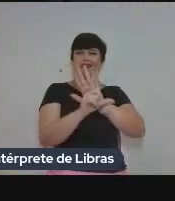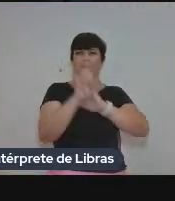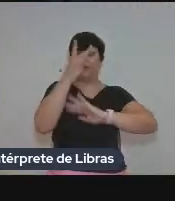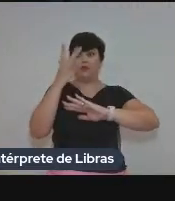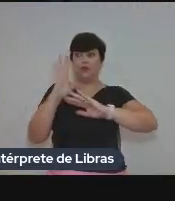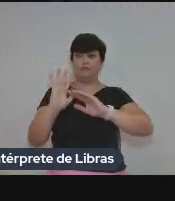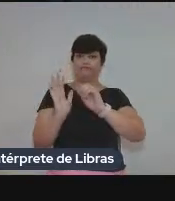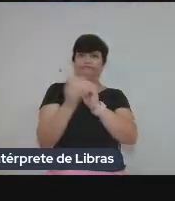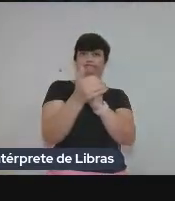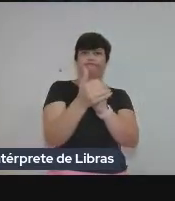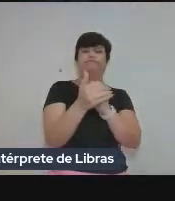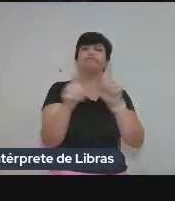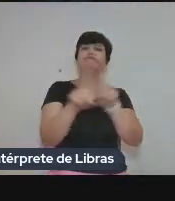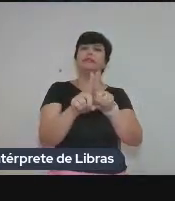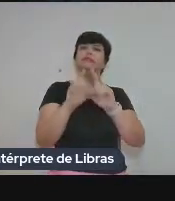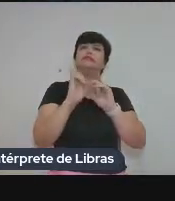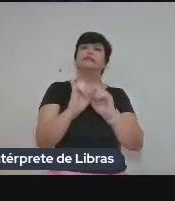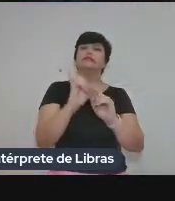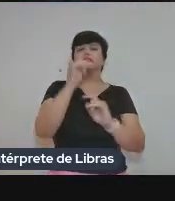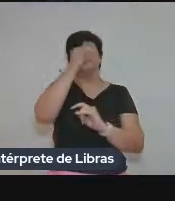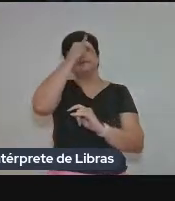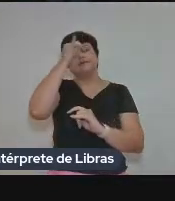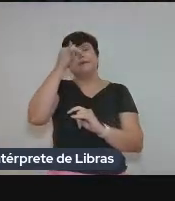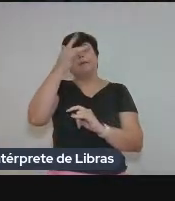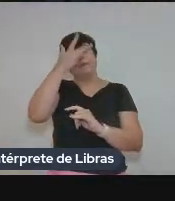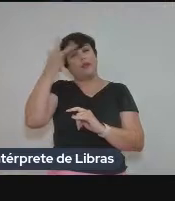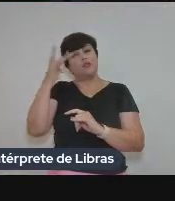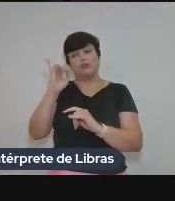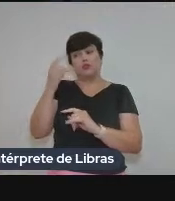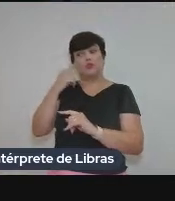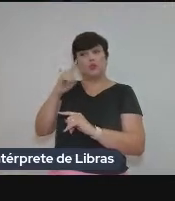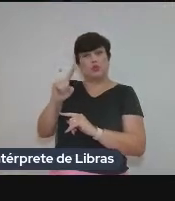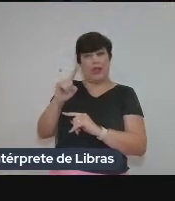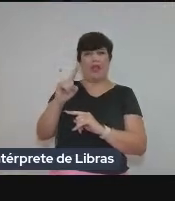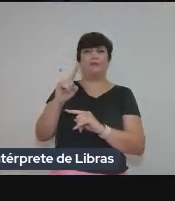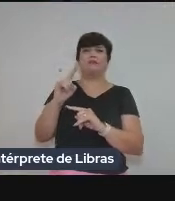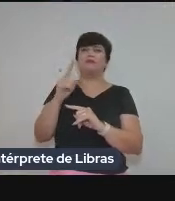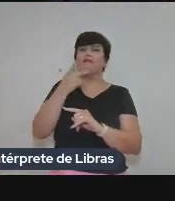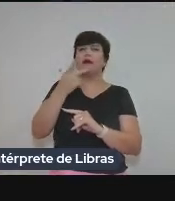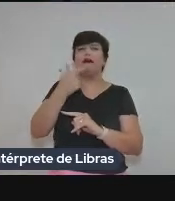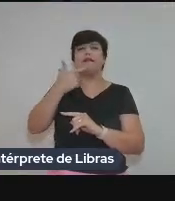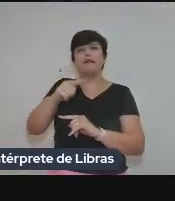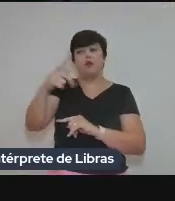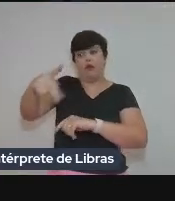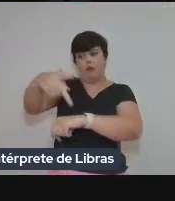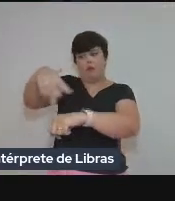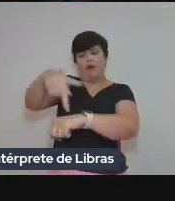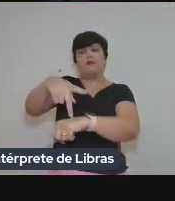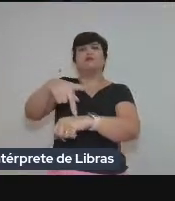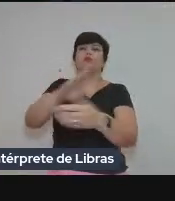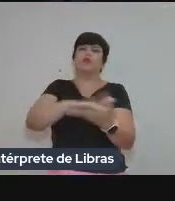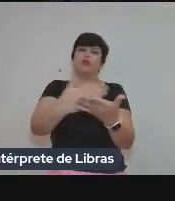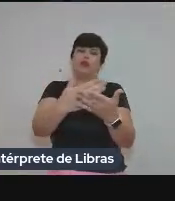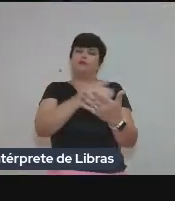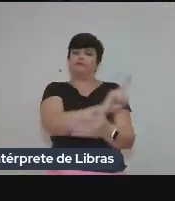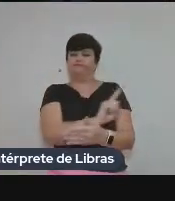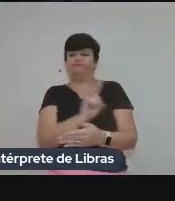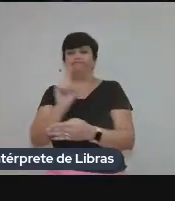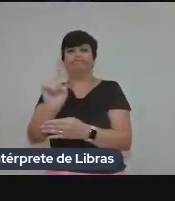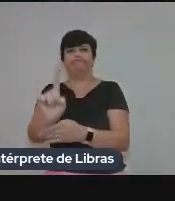nas solicitações, quando o solicitante não souber falar em todo o país, os intérpretes podem auxiliar nas